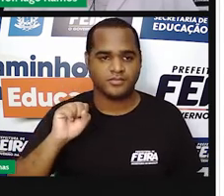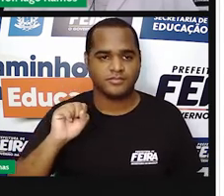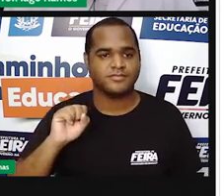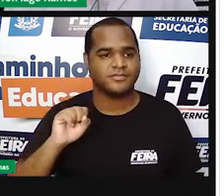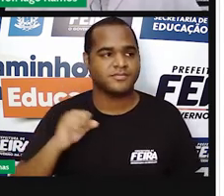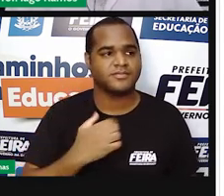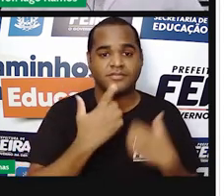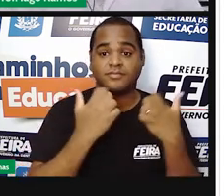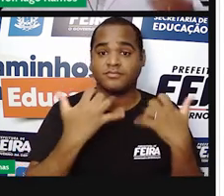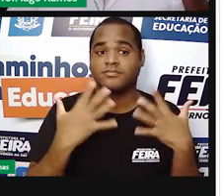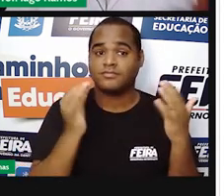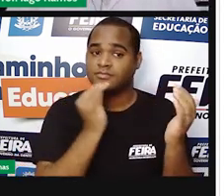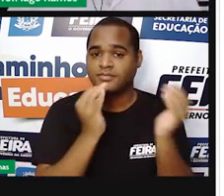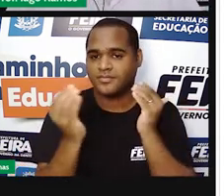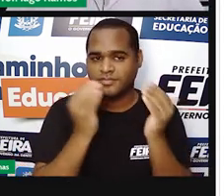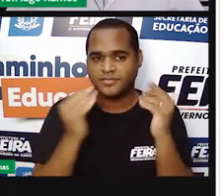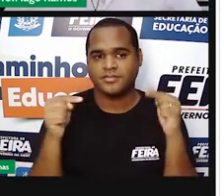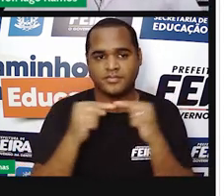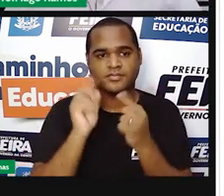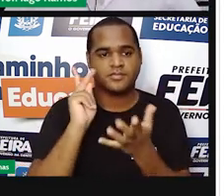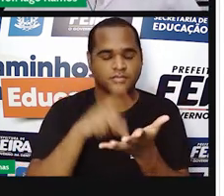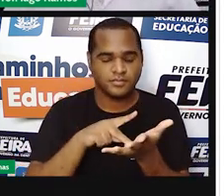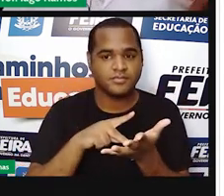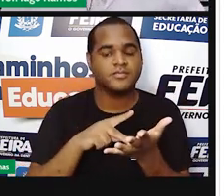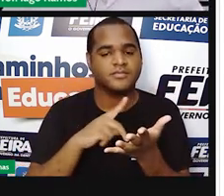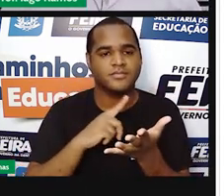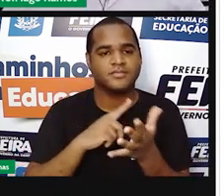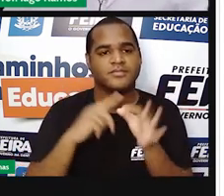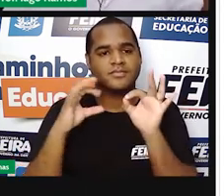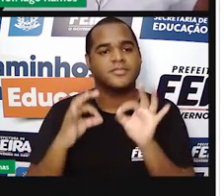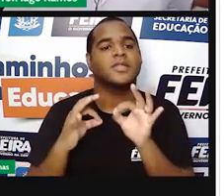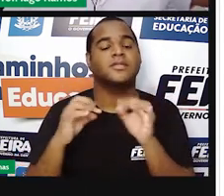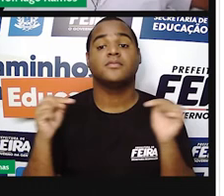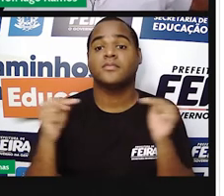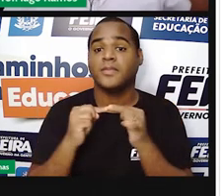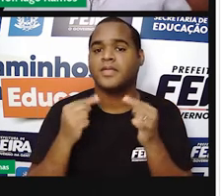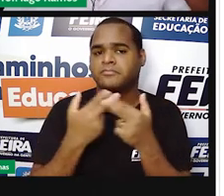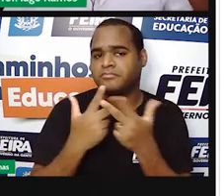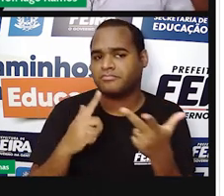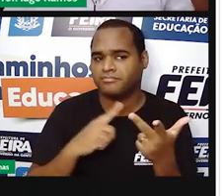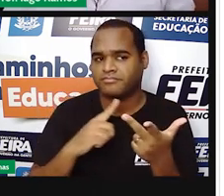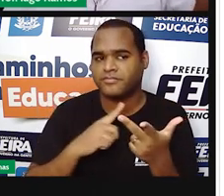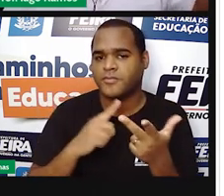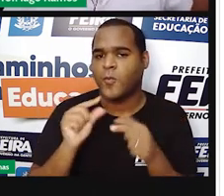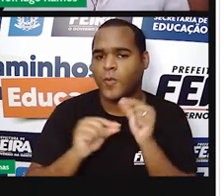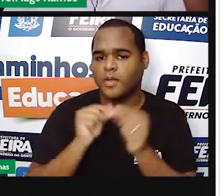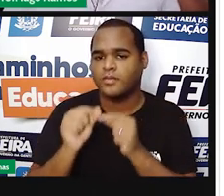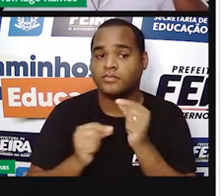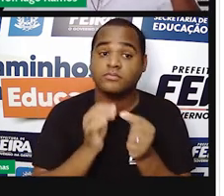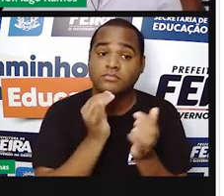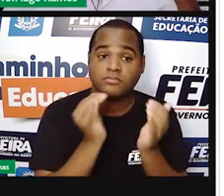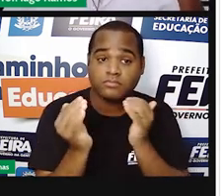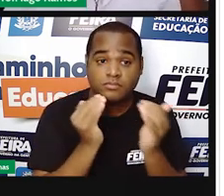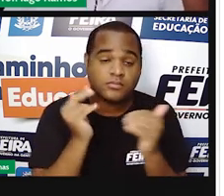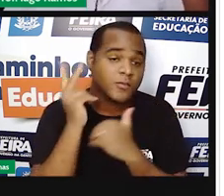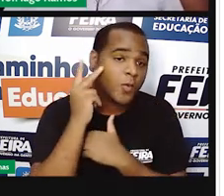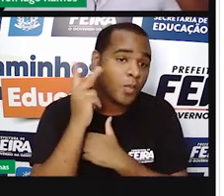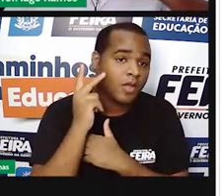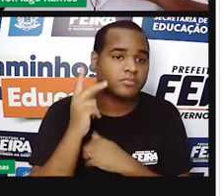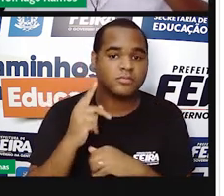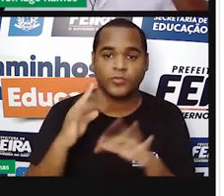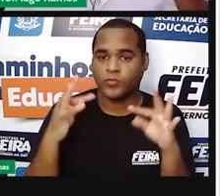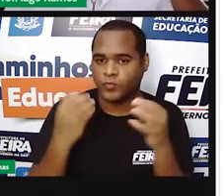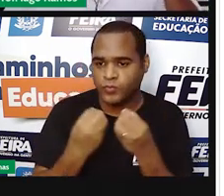vai representar número real, né? Tem a representação do natural, do inteiro,